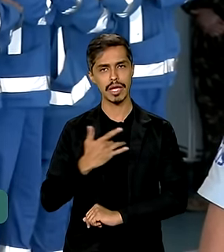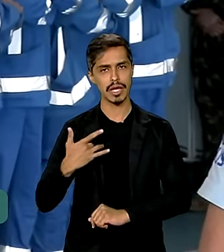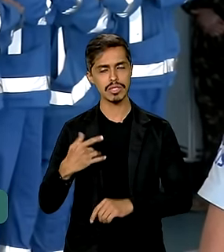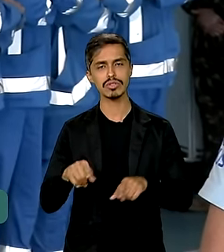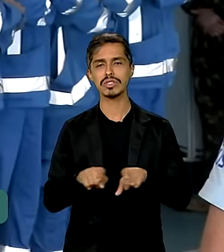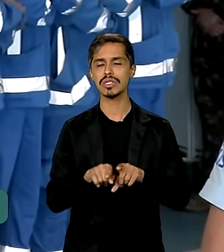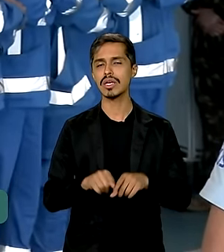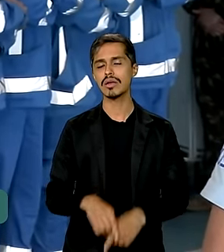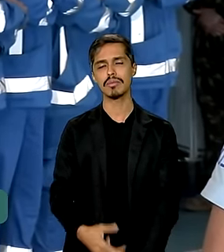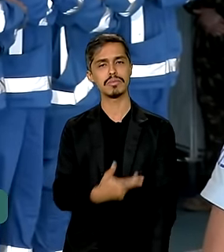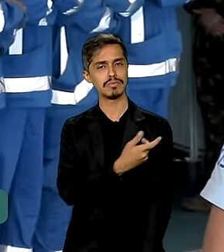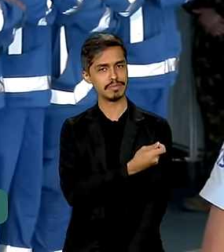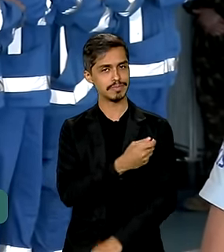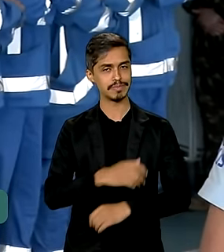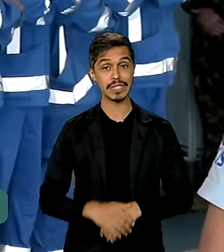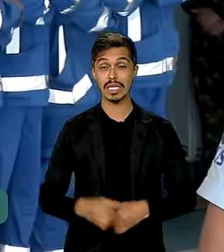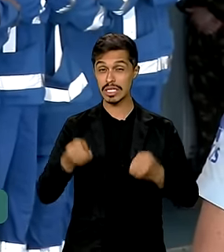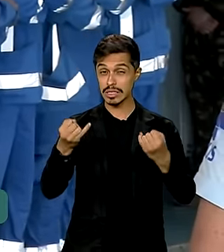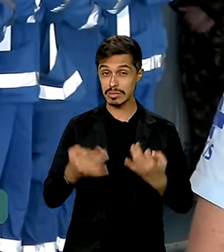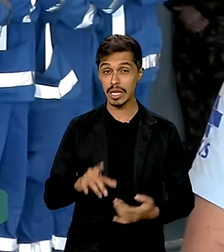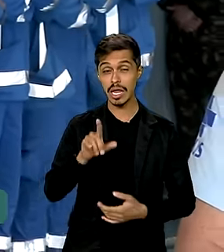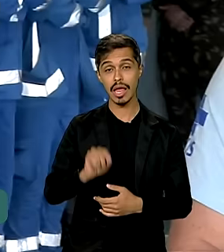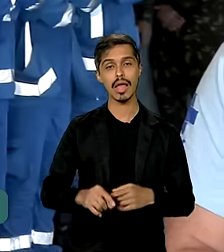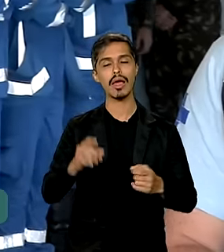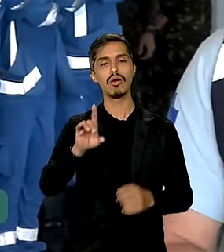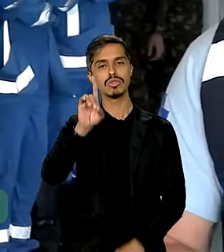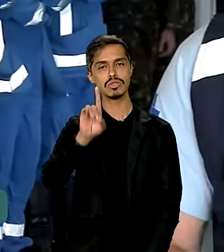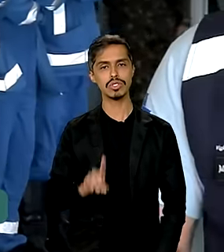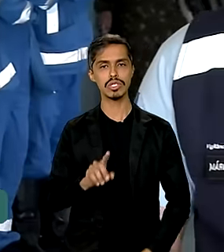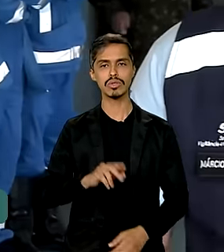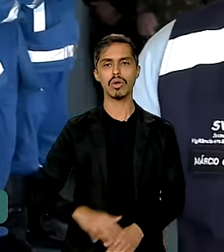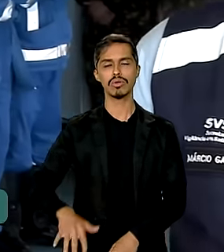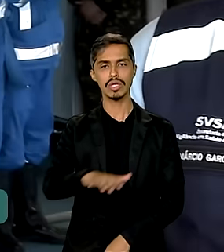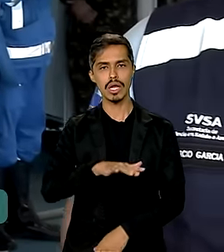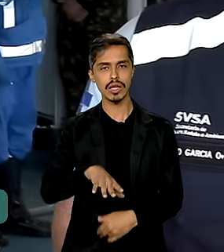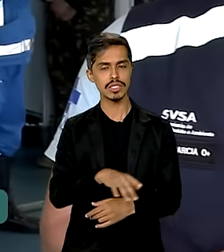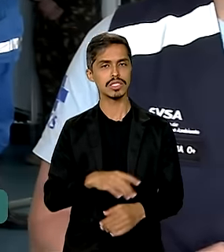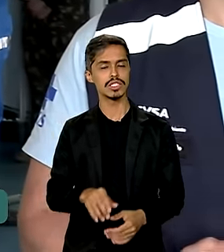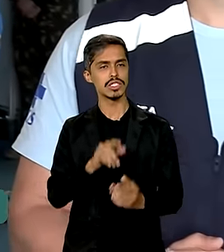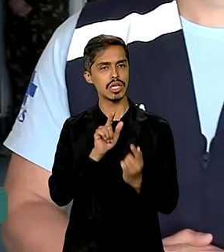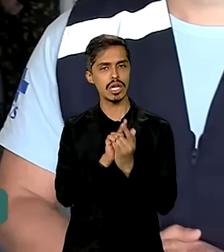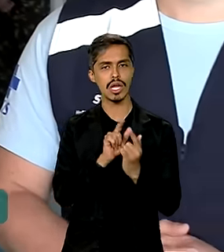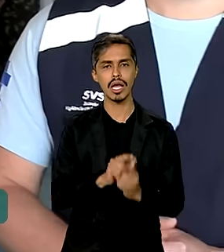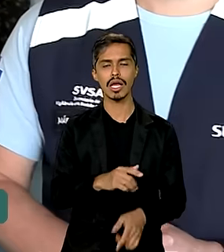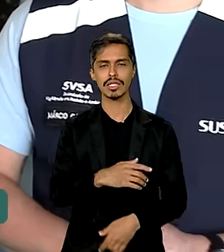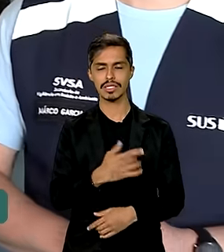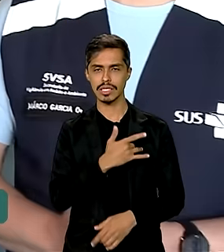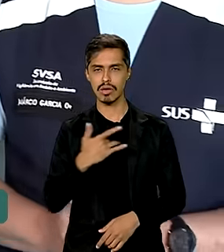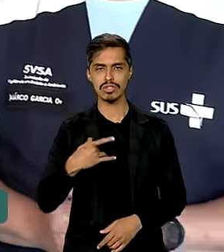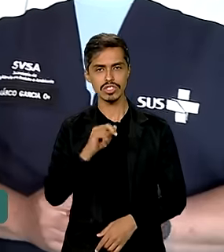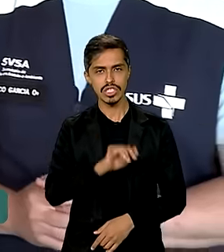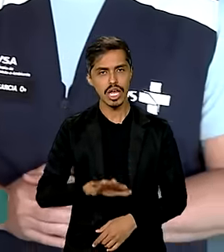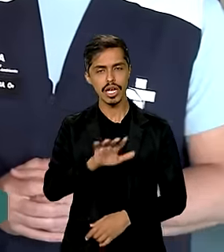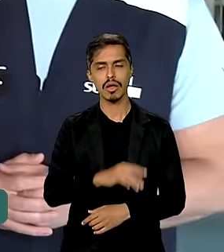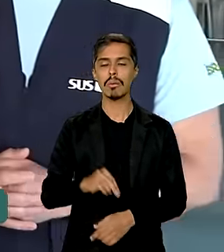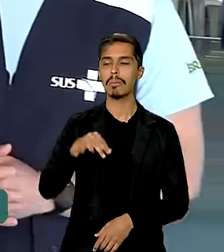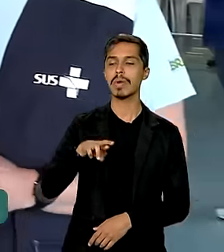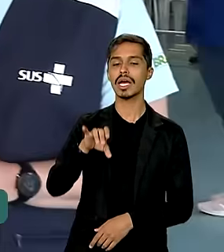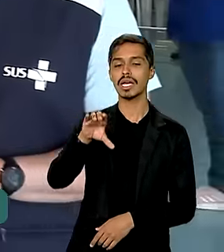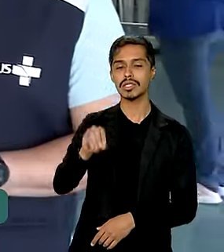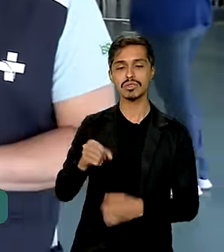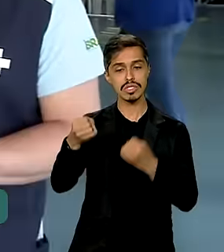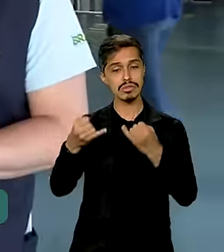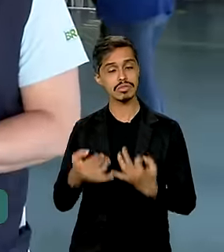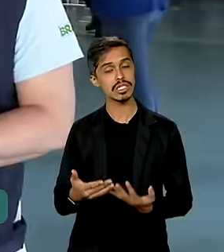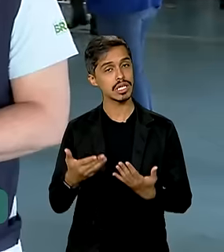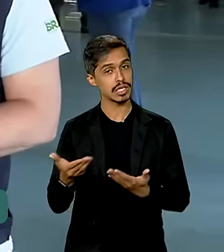Mas quem vai explicar para a gente é o diretor do Departamento de Emergências em Saúde Pública, o Márcio Garcia, que está aqui e